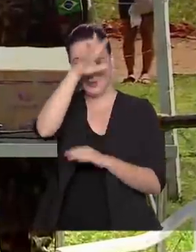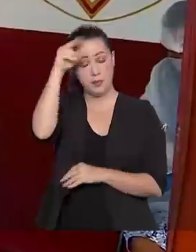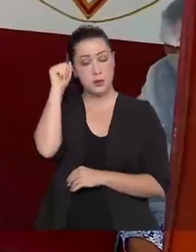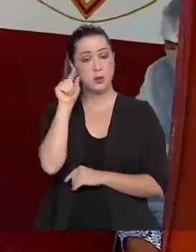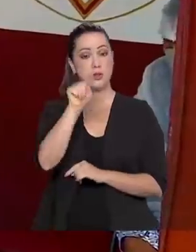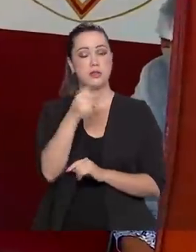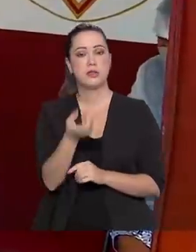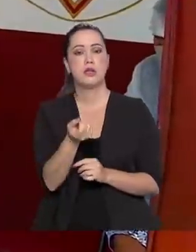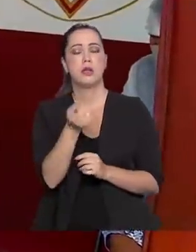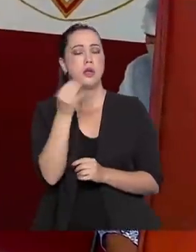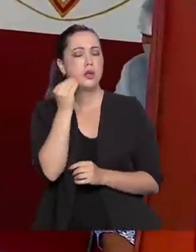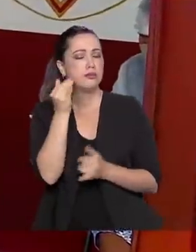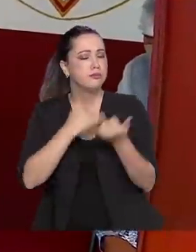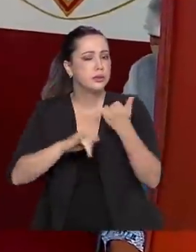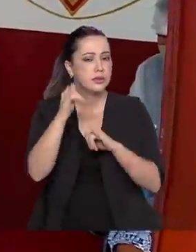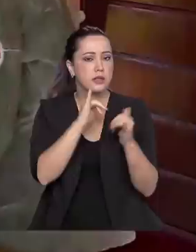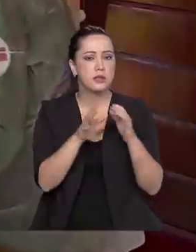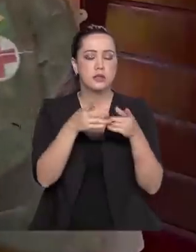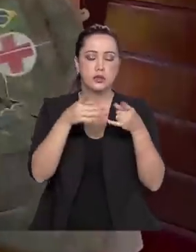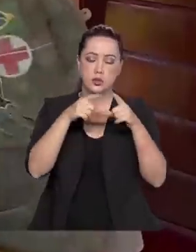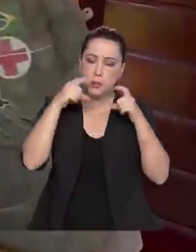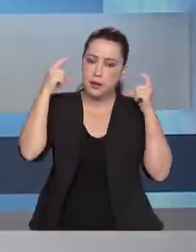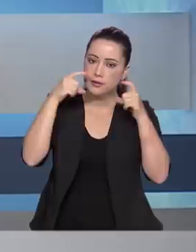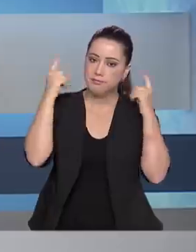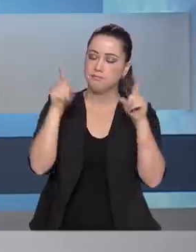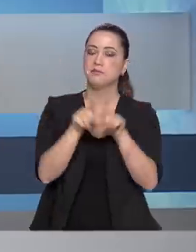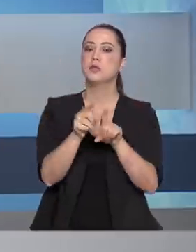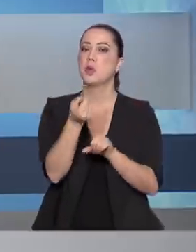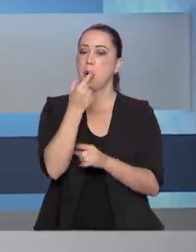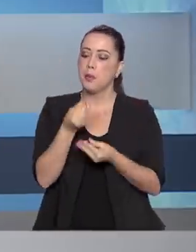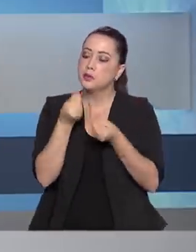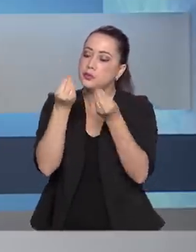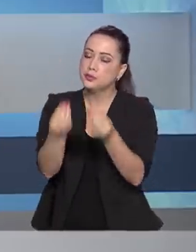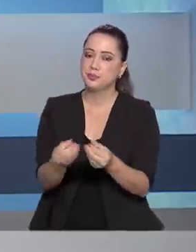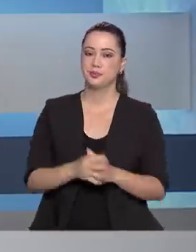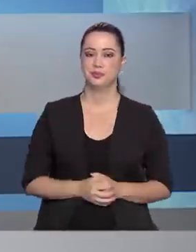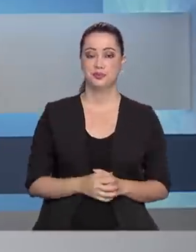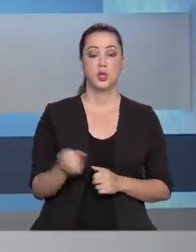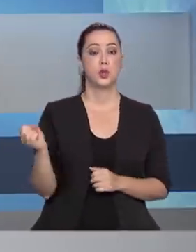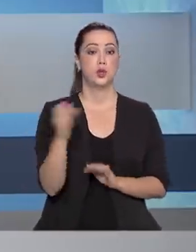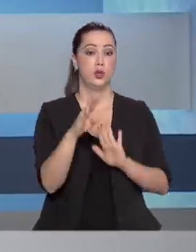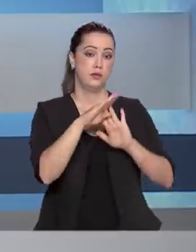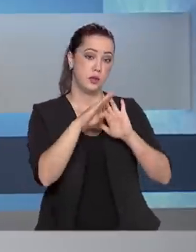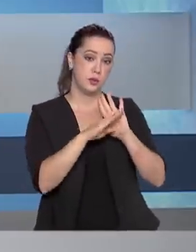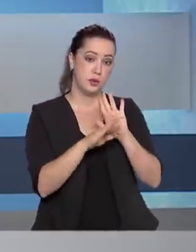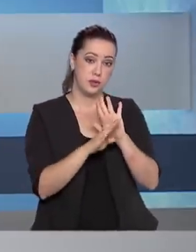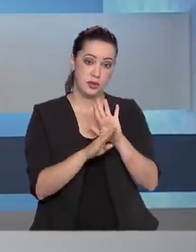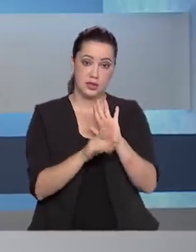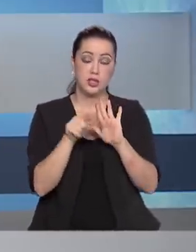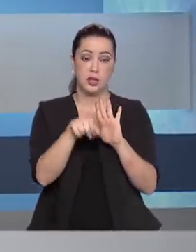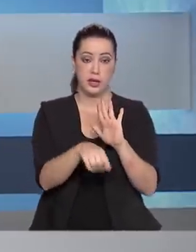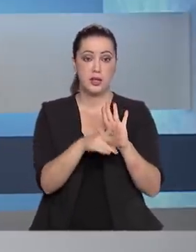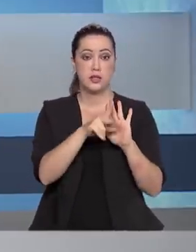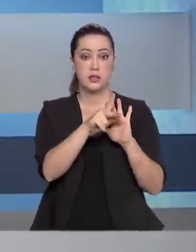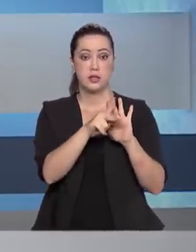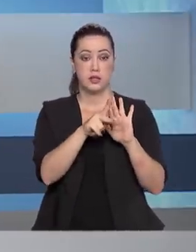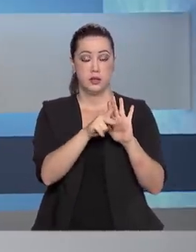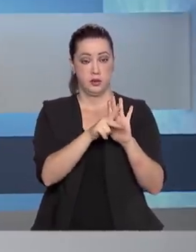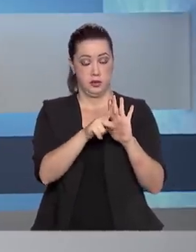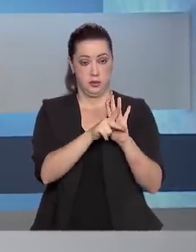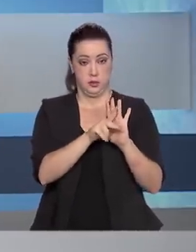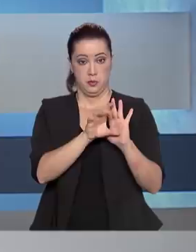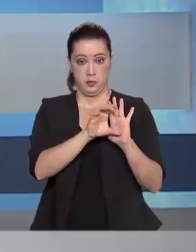remédios são entregues para as comunidades. Novos projetos incluídos no programa de concessões do governo.